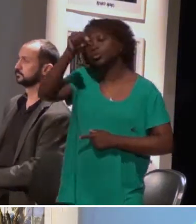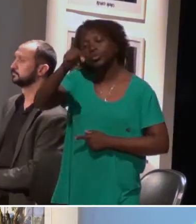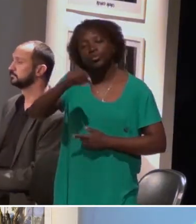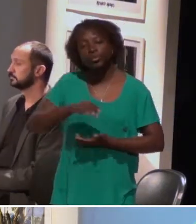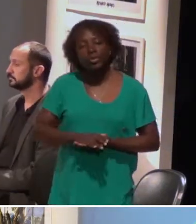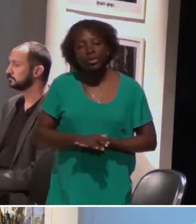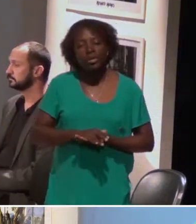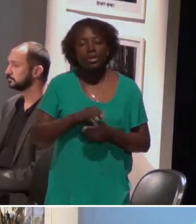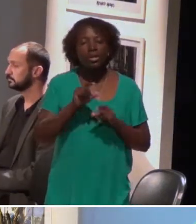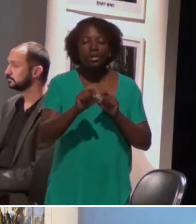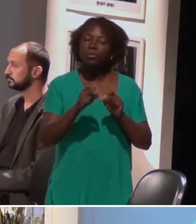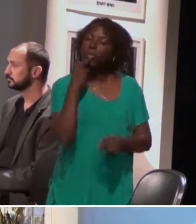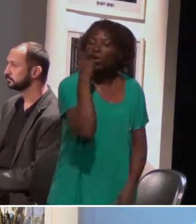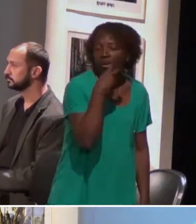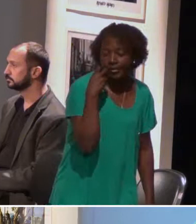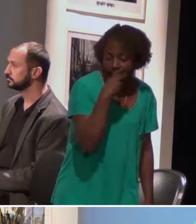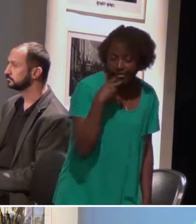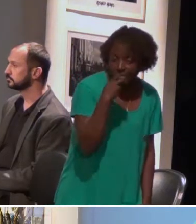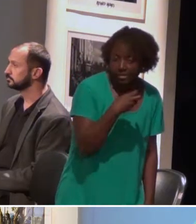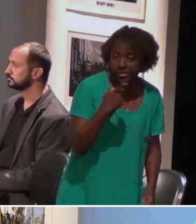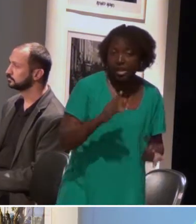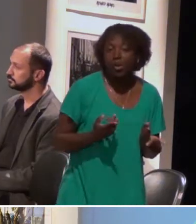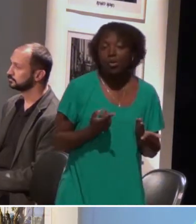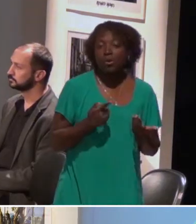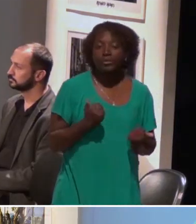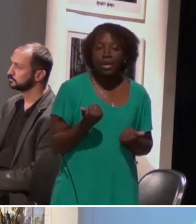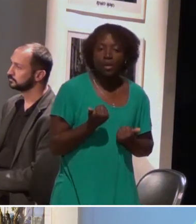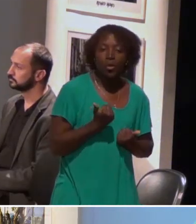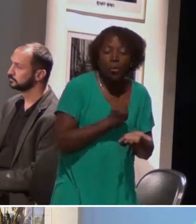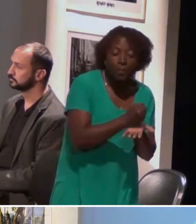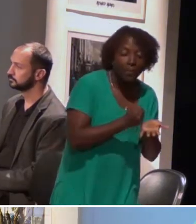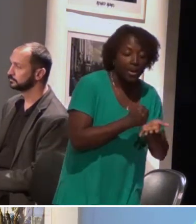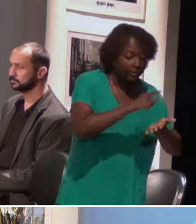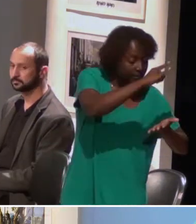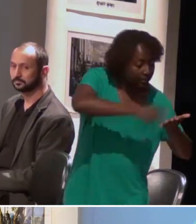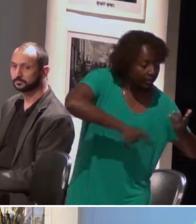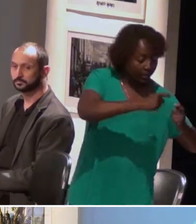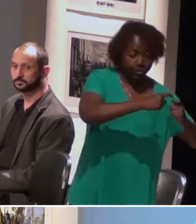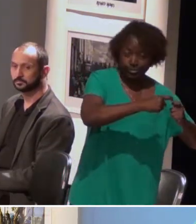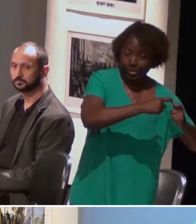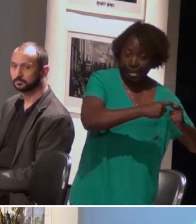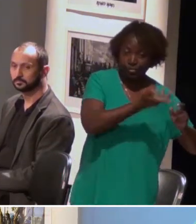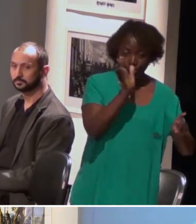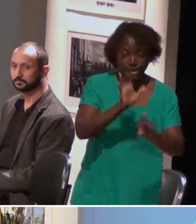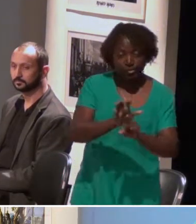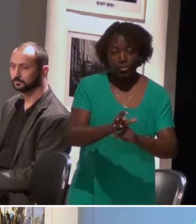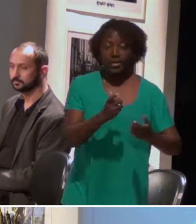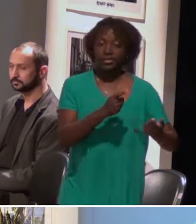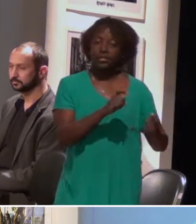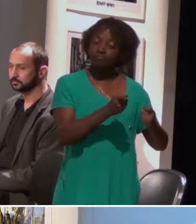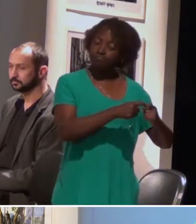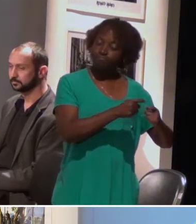uma abordagem oralista, por causa do diagnóstico e por causa da influência clínica, médica, e aí,